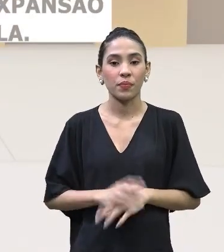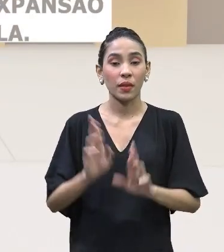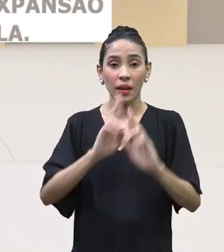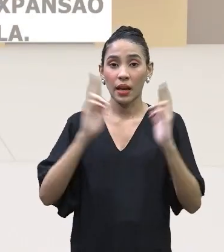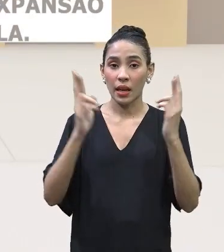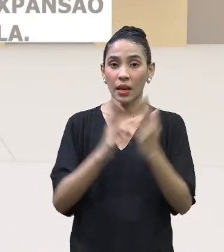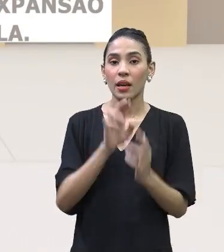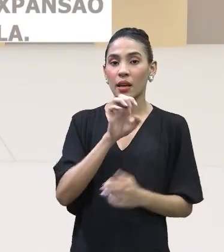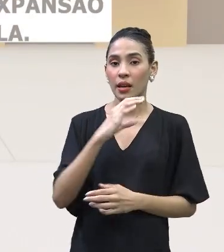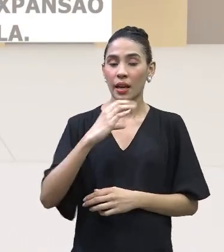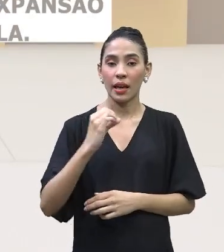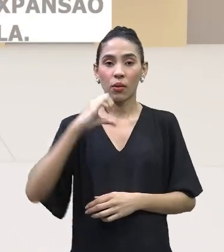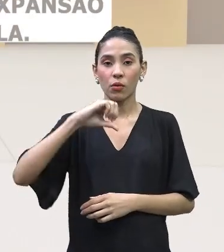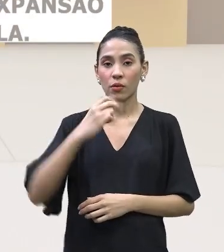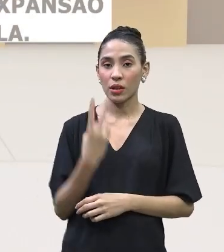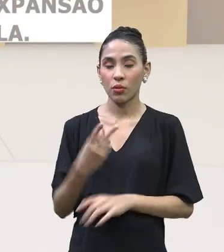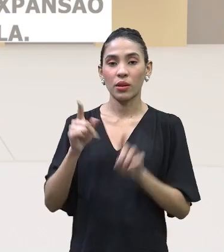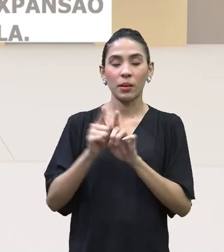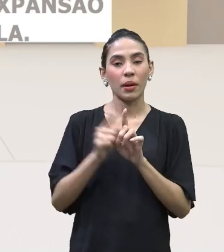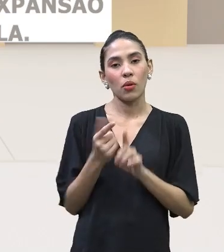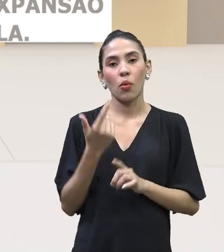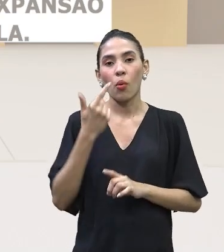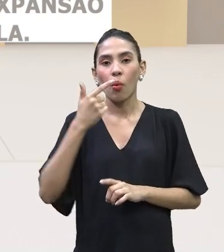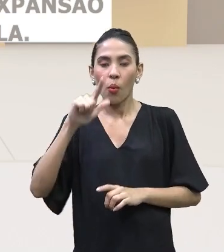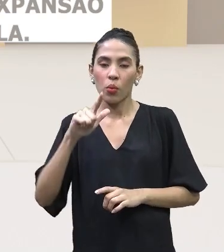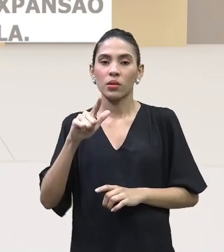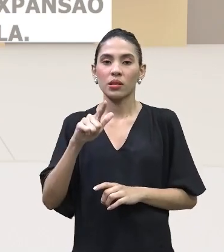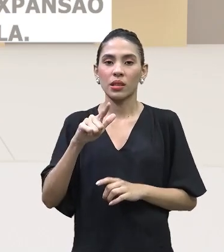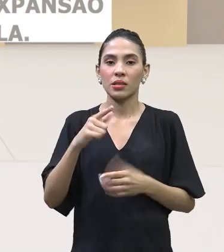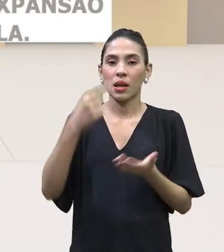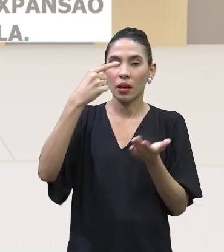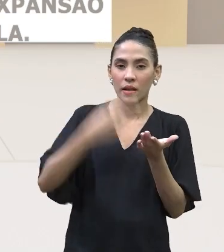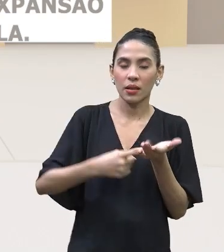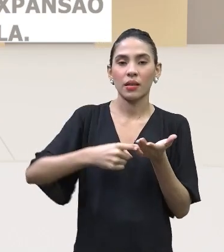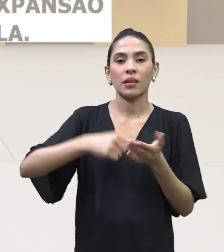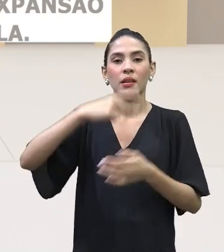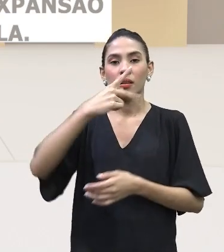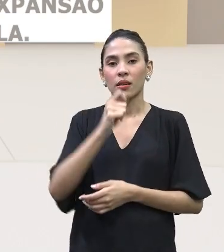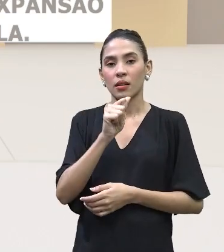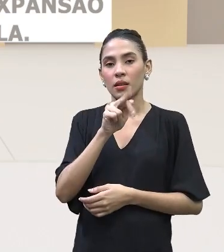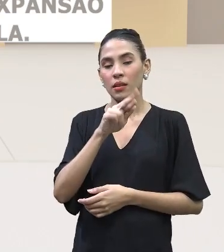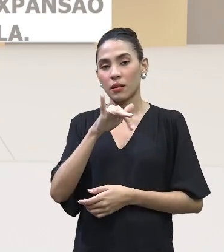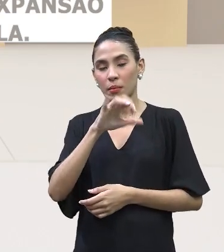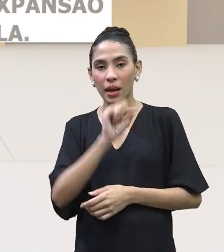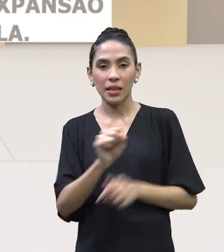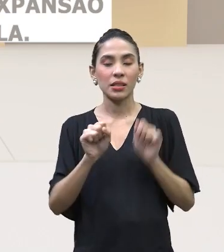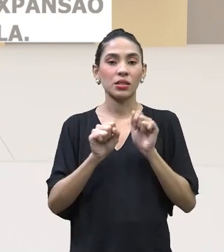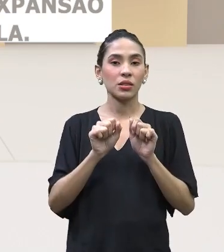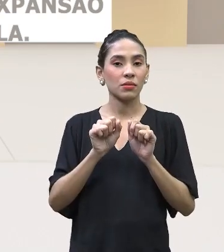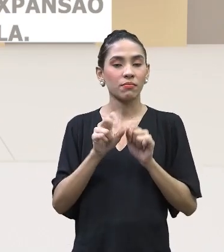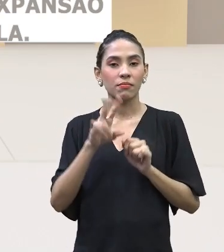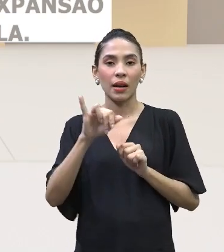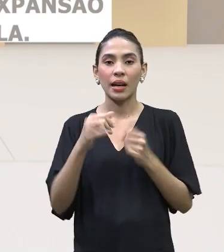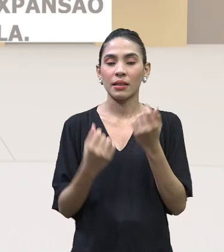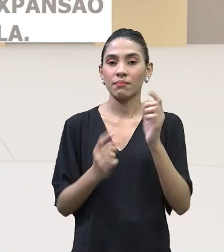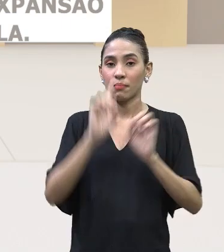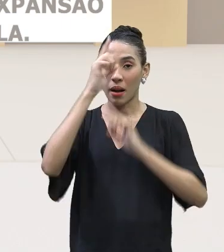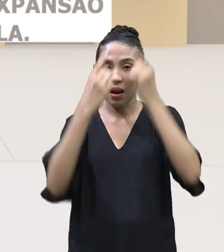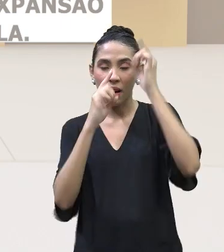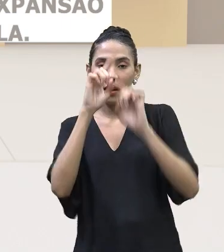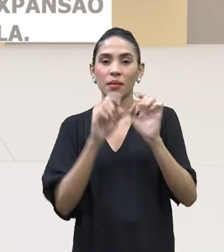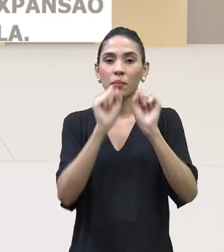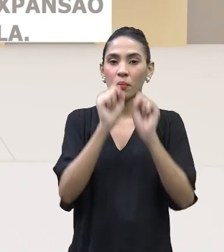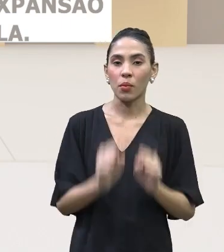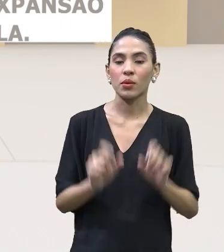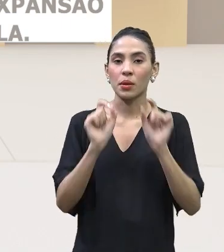como a Eco 92 e outras que foram evoluindo até atualmente o Acordo de Paris, que vai se projetando, então, ideias para que a gente possa